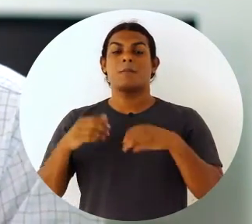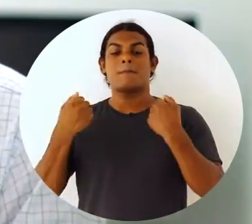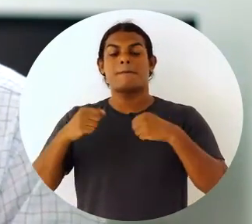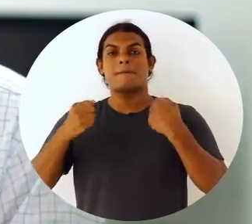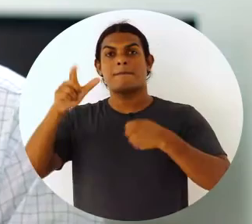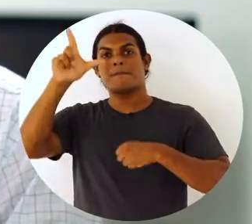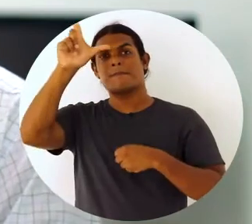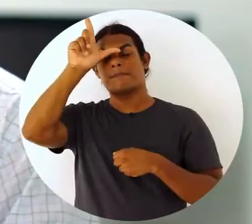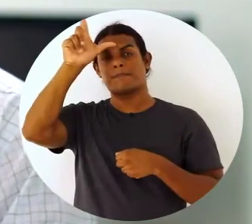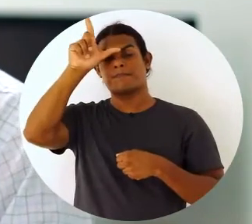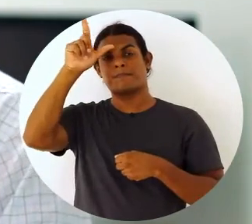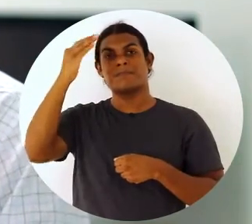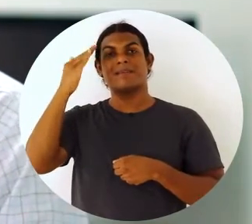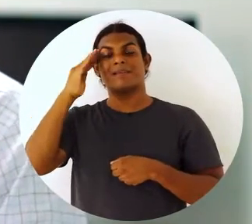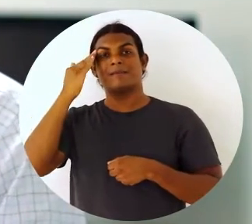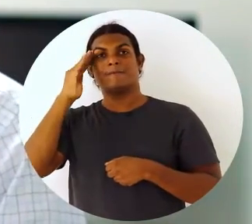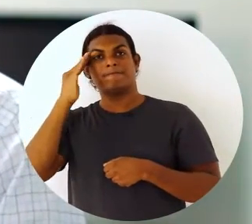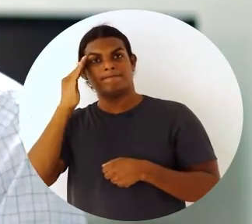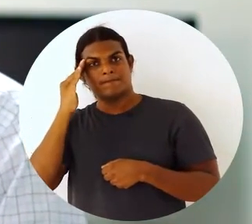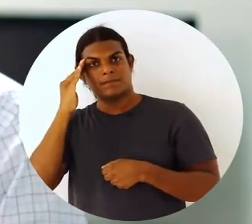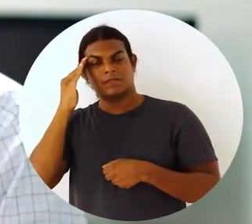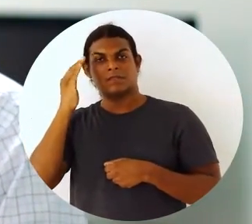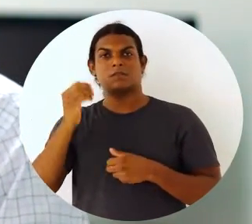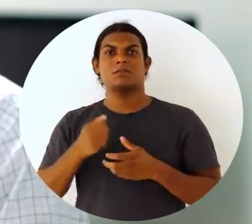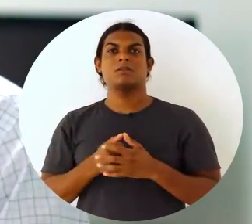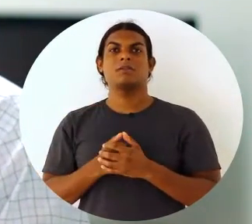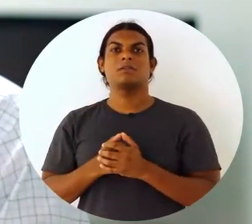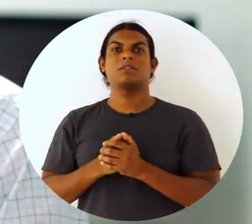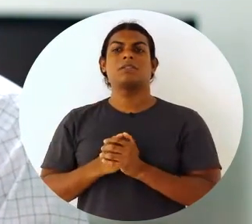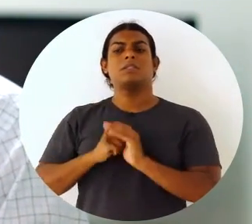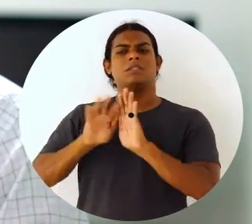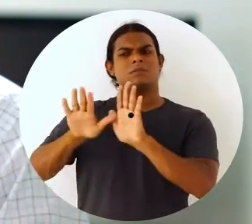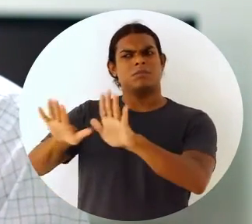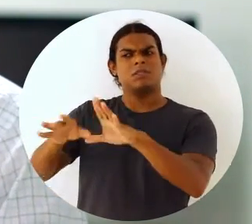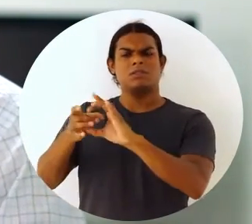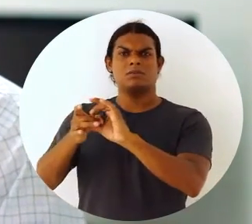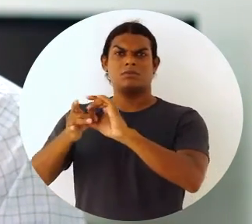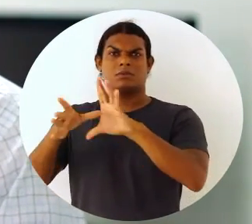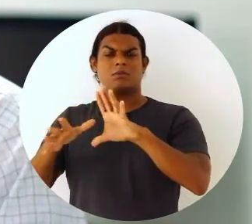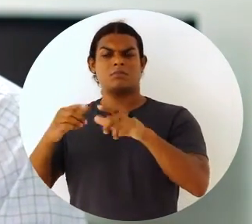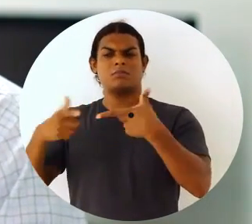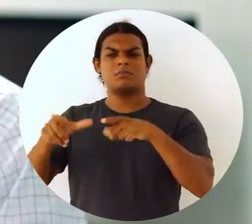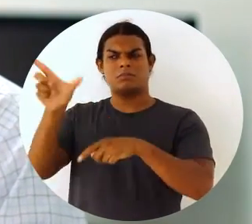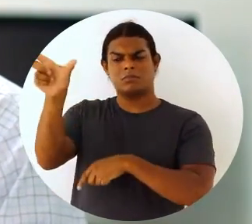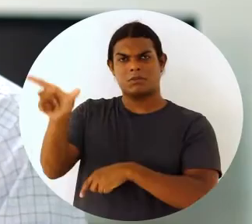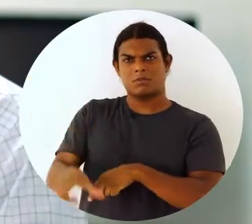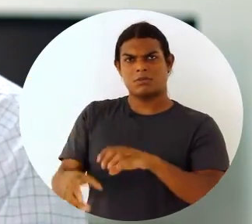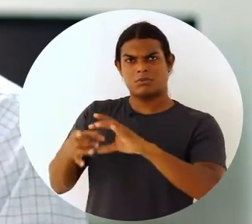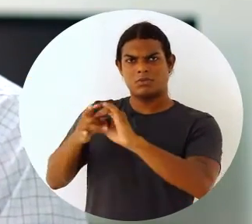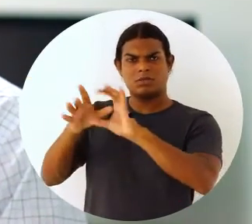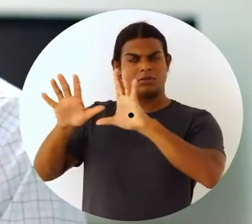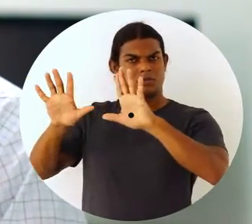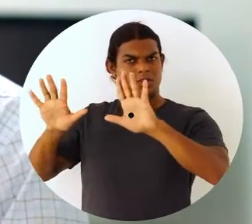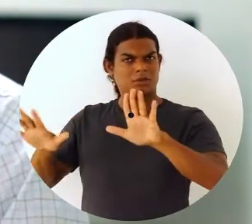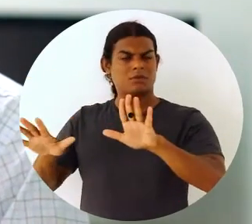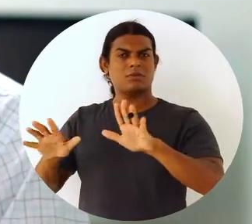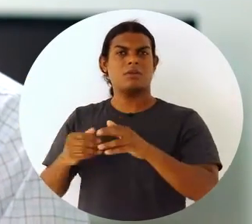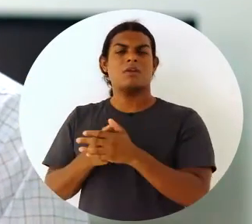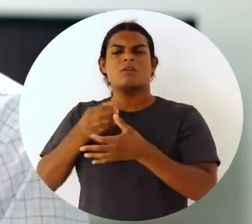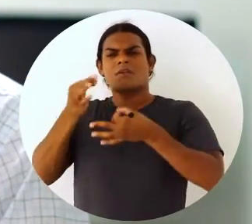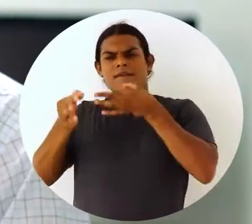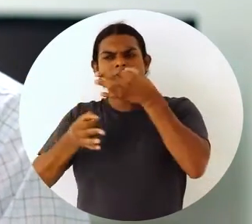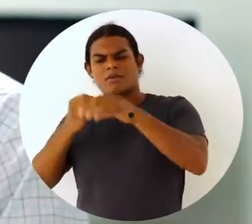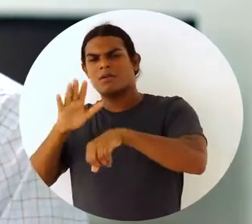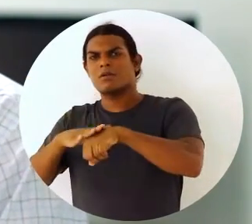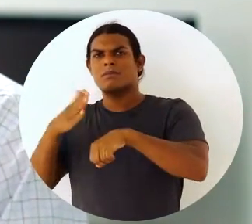que entenda isso, deixa o indivíduo mais livre, discuta mais com o indivíduo, deixa com que ele possa falar mais